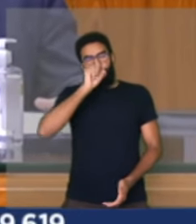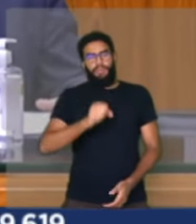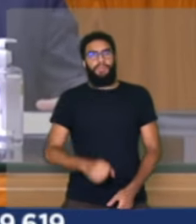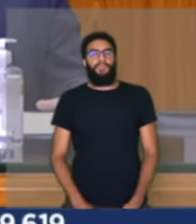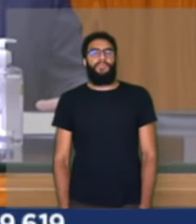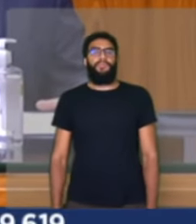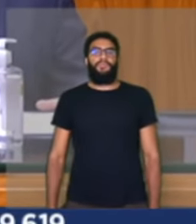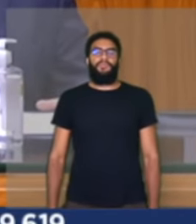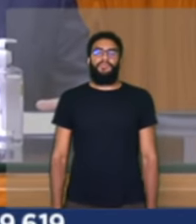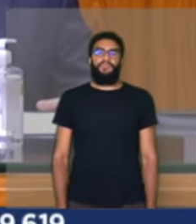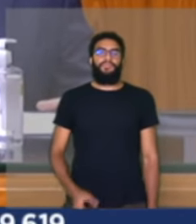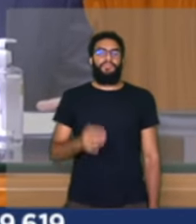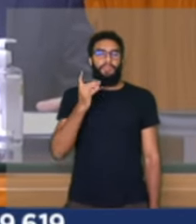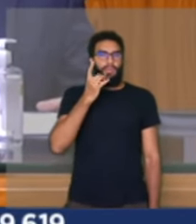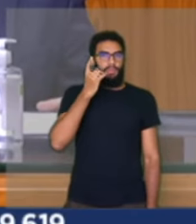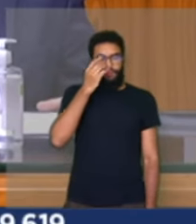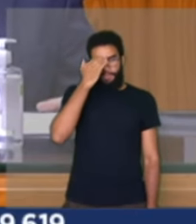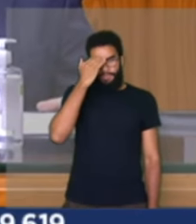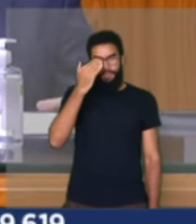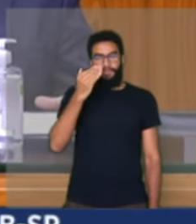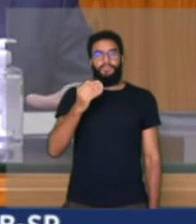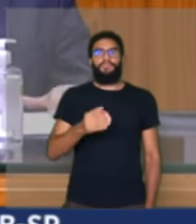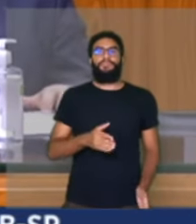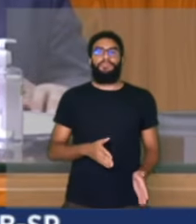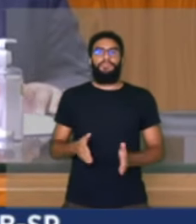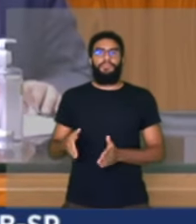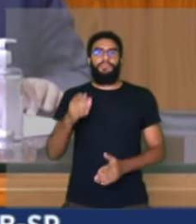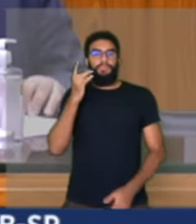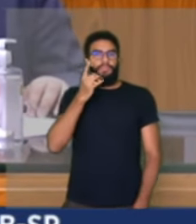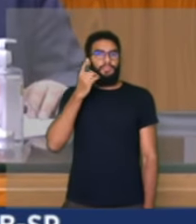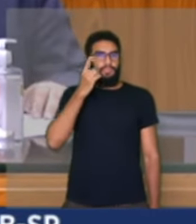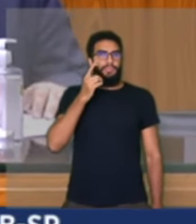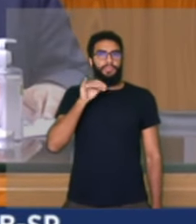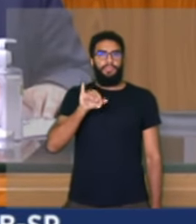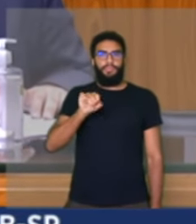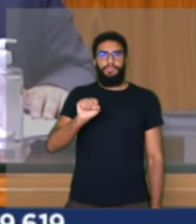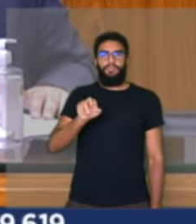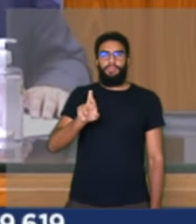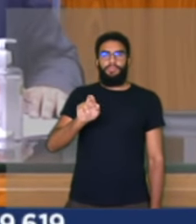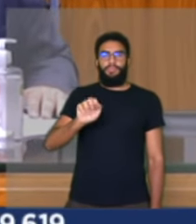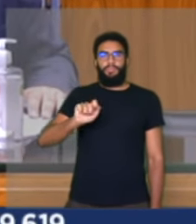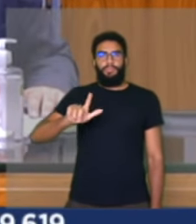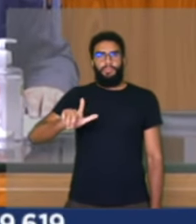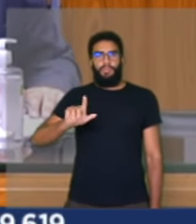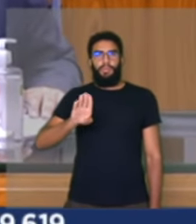Próximo orador inscrito, deputado professor Israel Batista. Por três minutos.